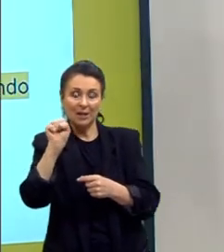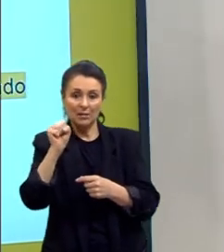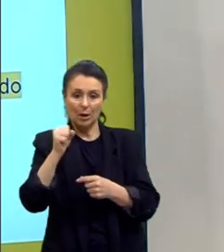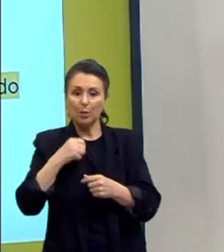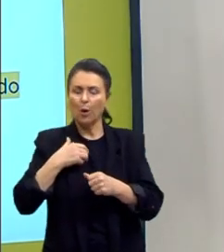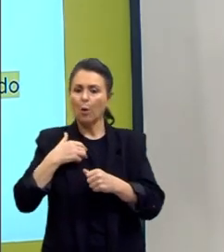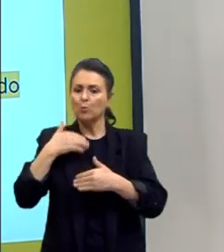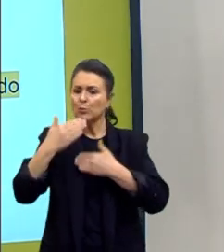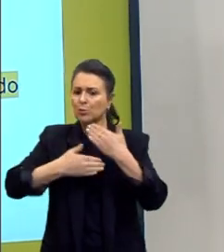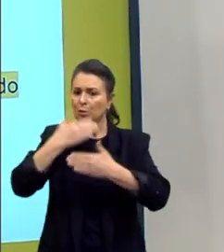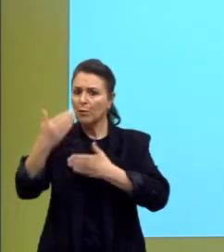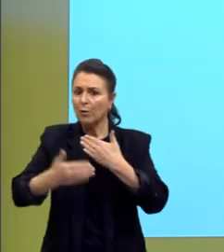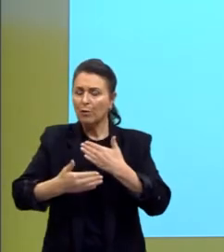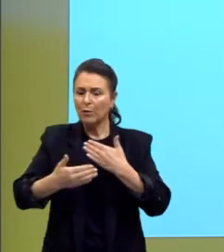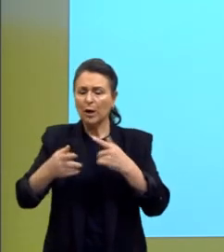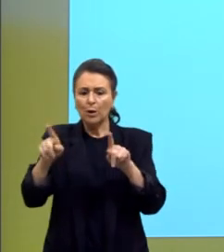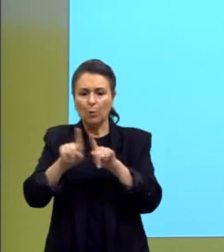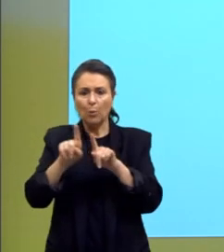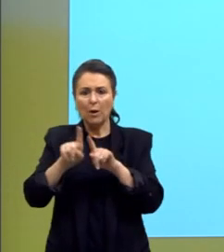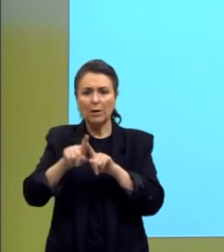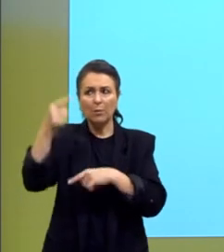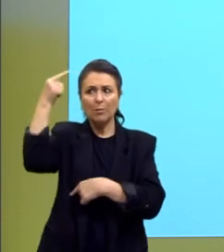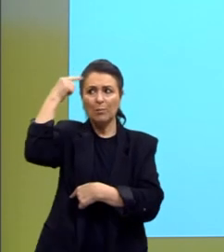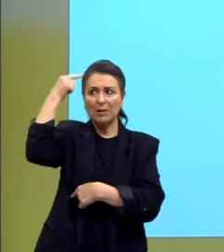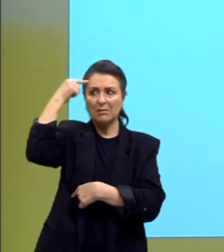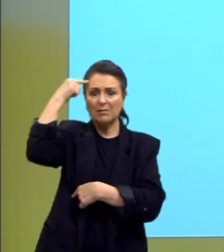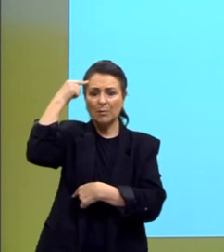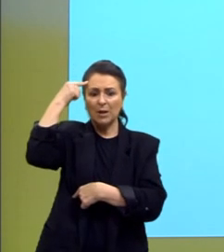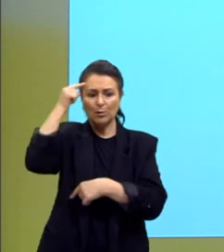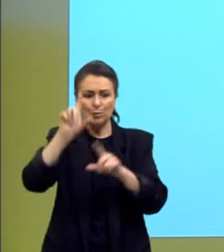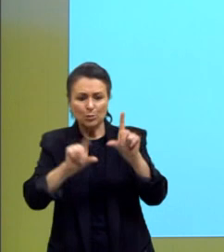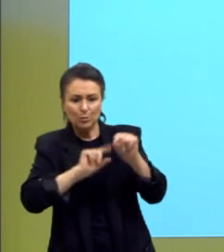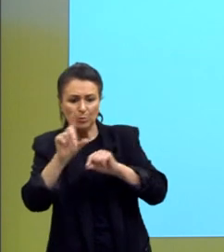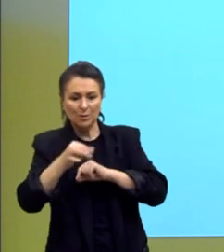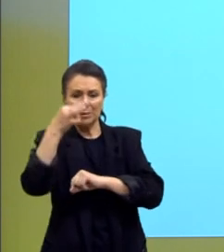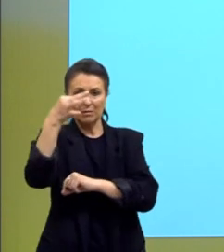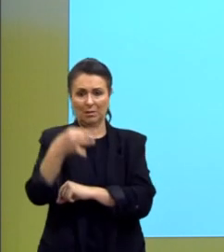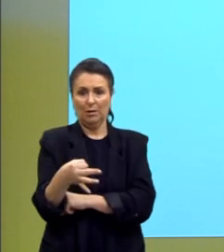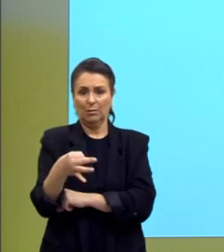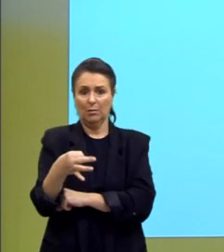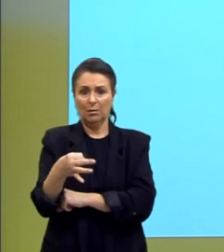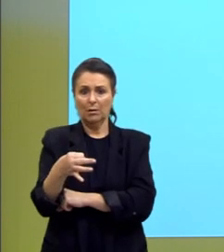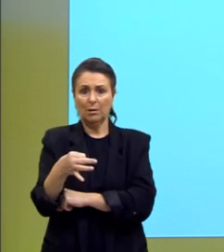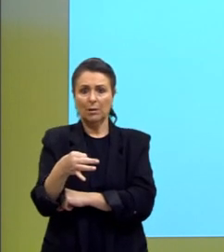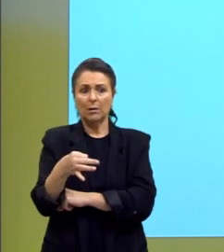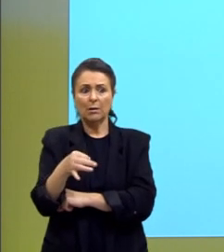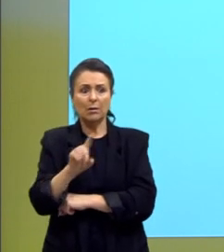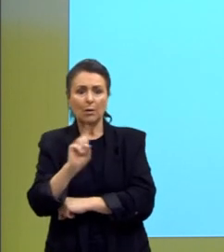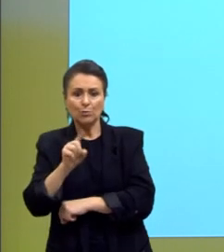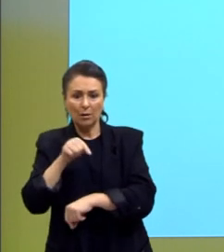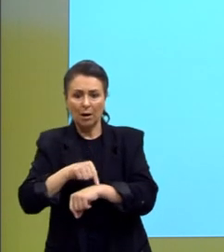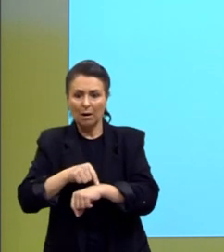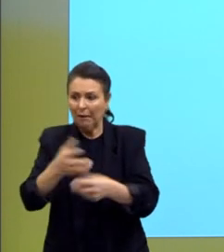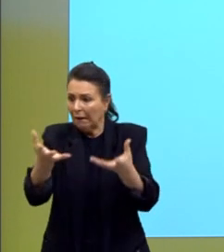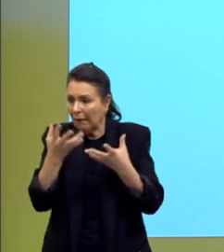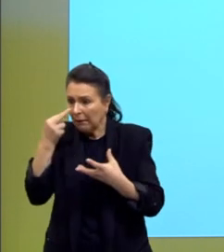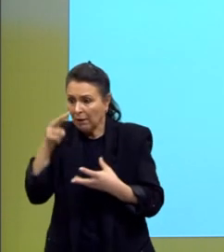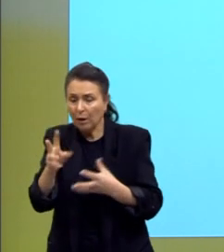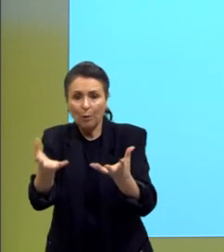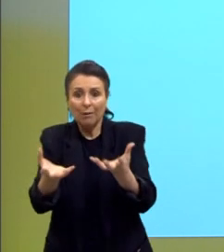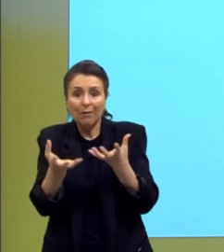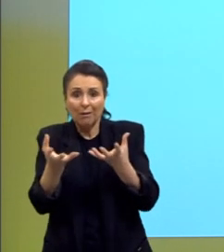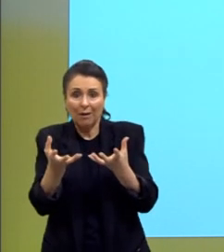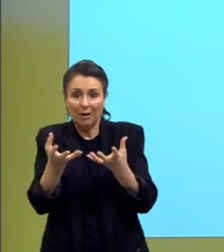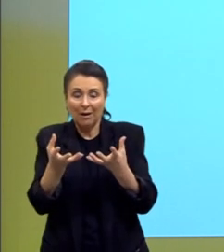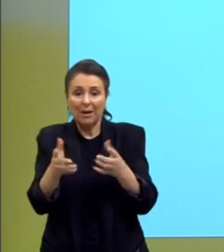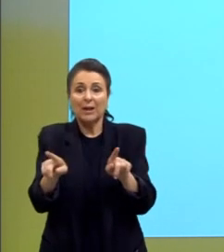um senso crítico que possibilita uma escolha consciente e não impulsiva por um produto, como já observou Freud